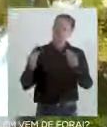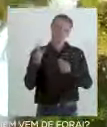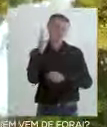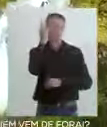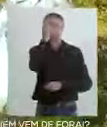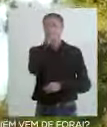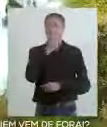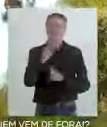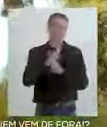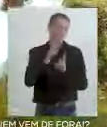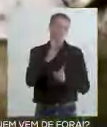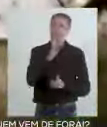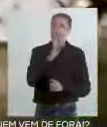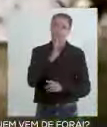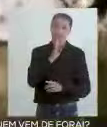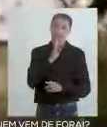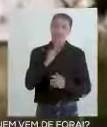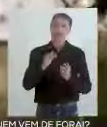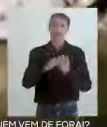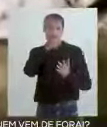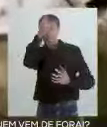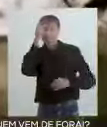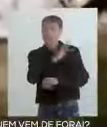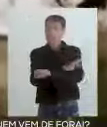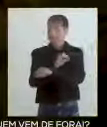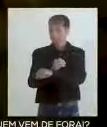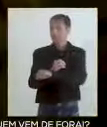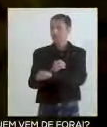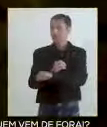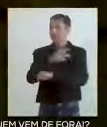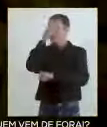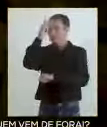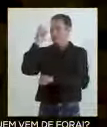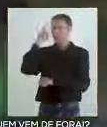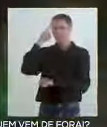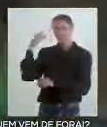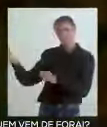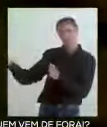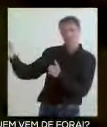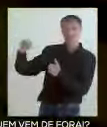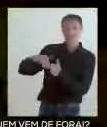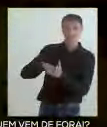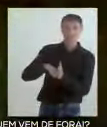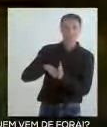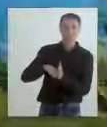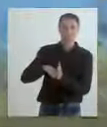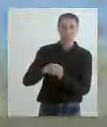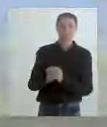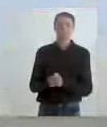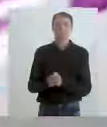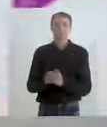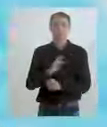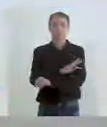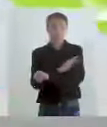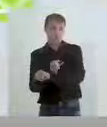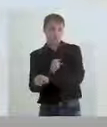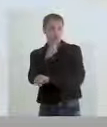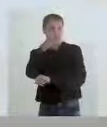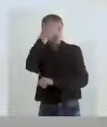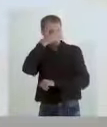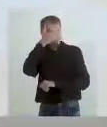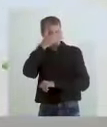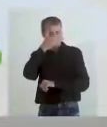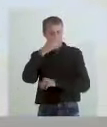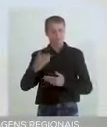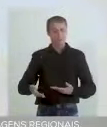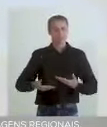muitas belezas desconhecidas, até mesmo dos tocantinenses, que dirá de quem vem de fora. O programa Tocantins,